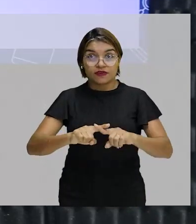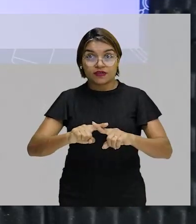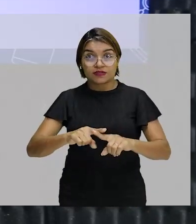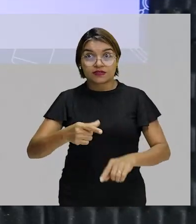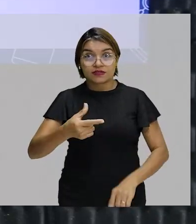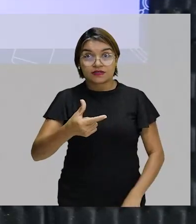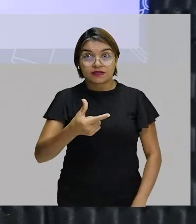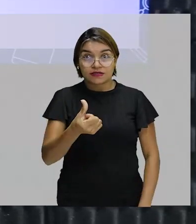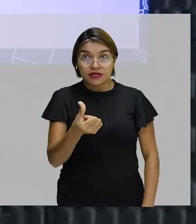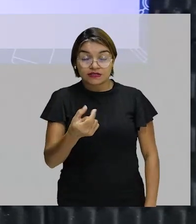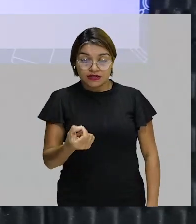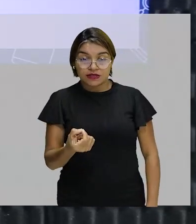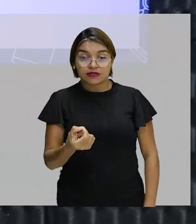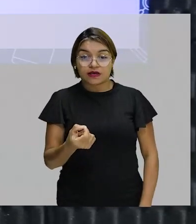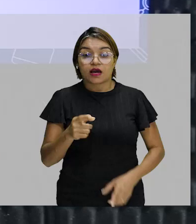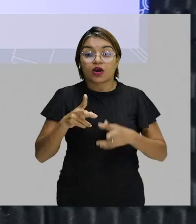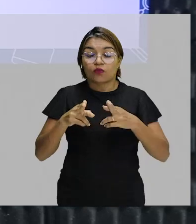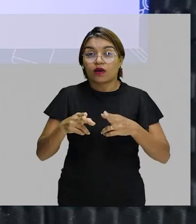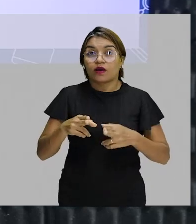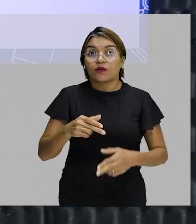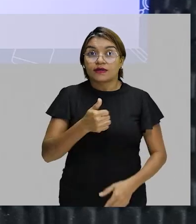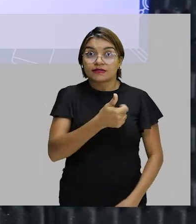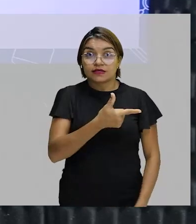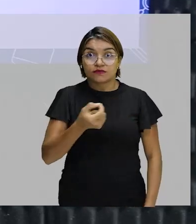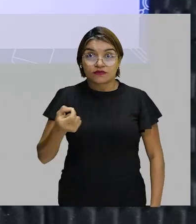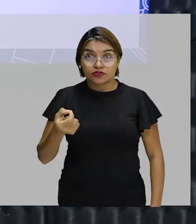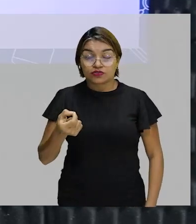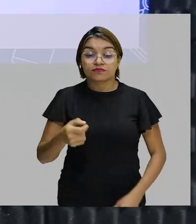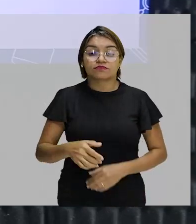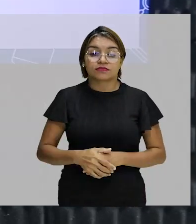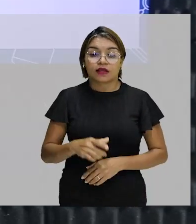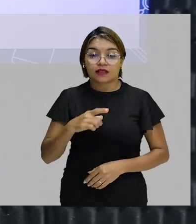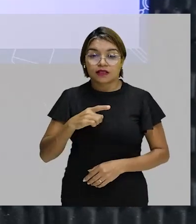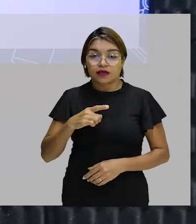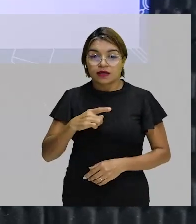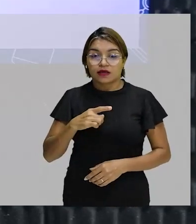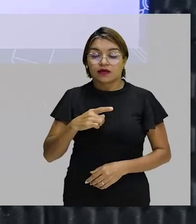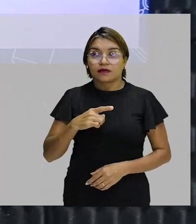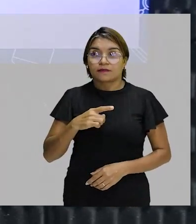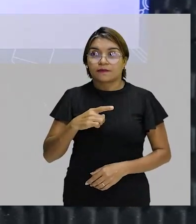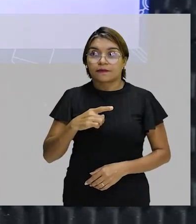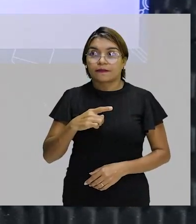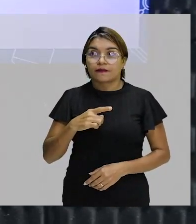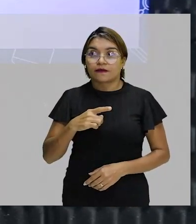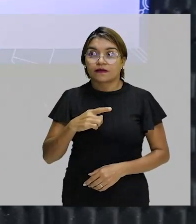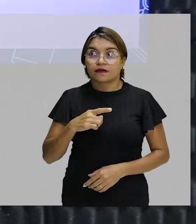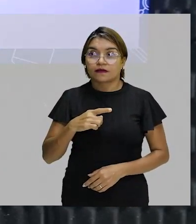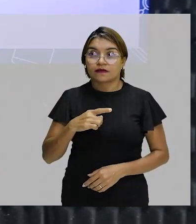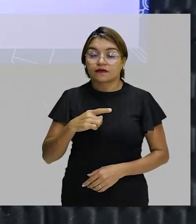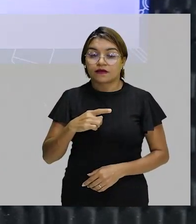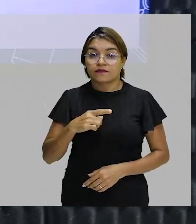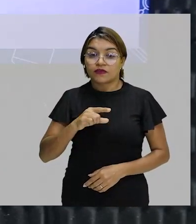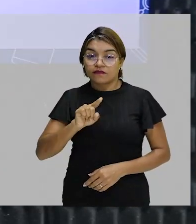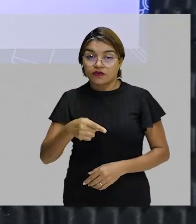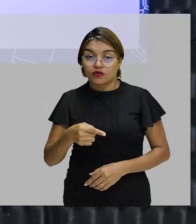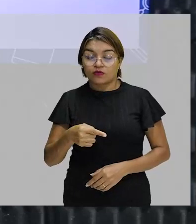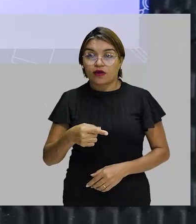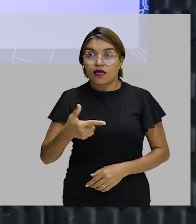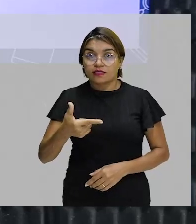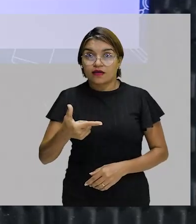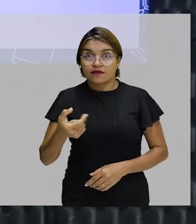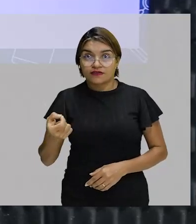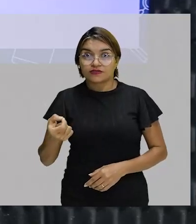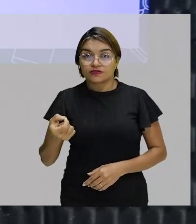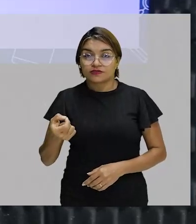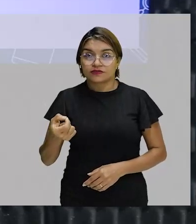60, 120. Aí, temos aqui duas casas decimais. Na verdade, nós temos aqui uma casa decimal. Então,